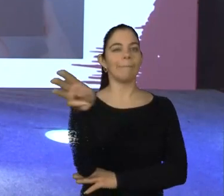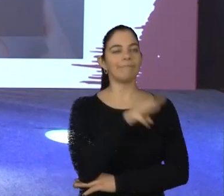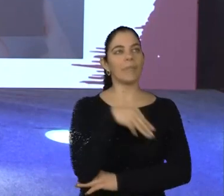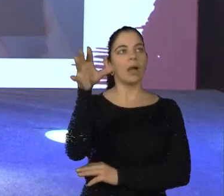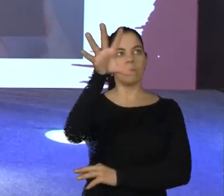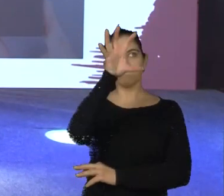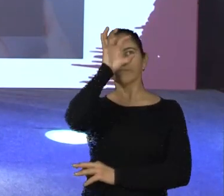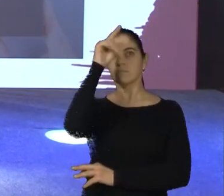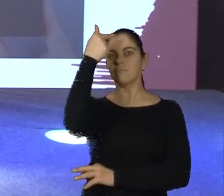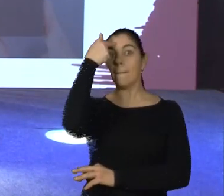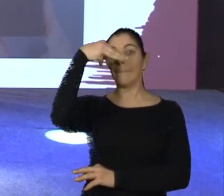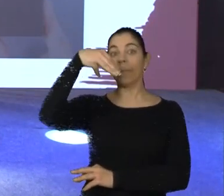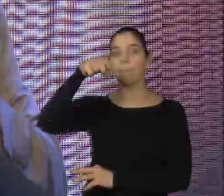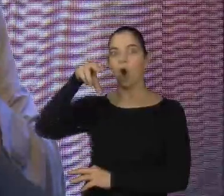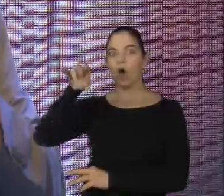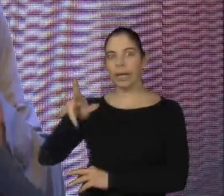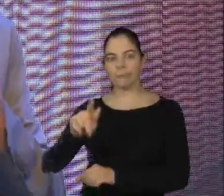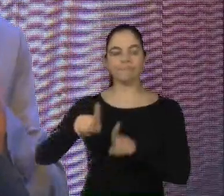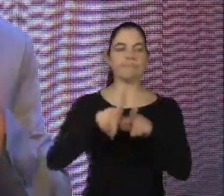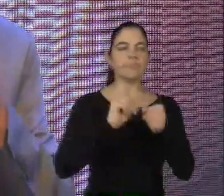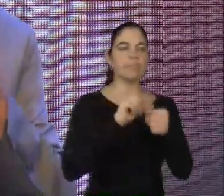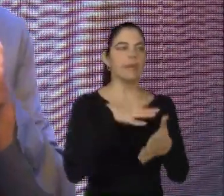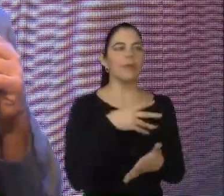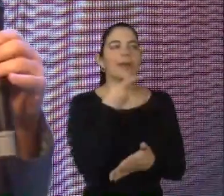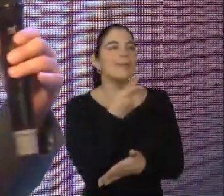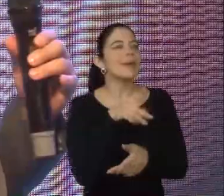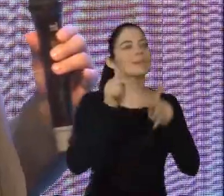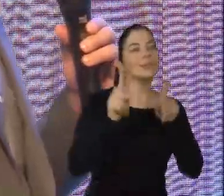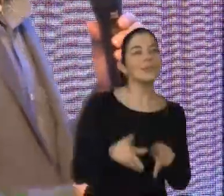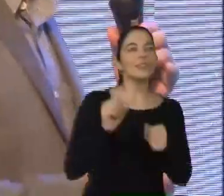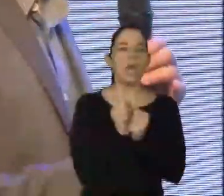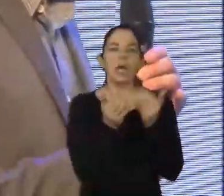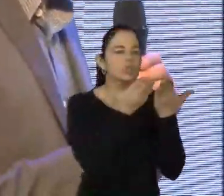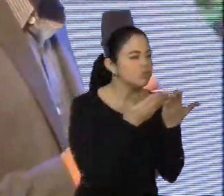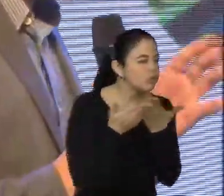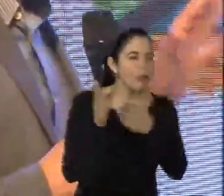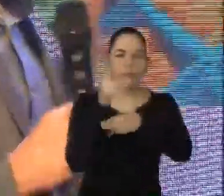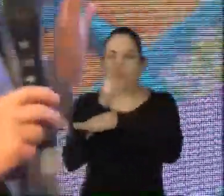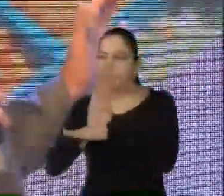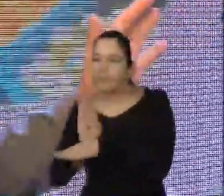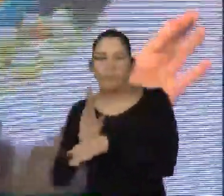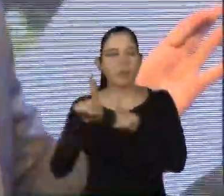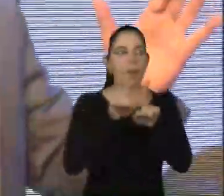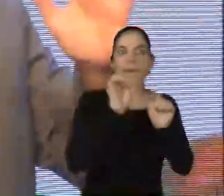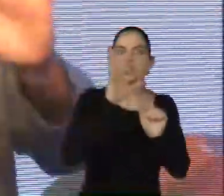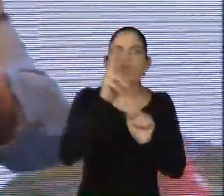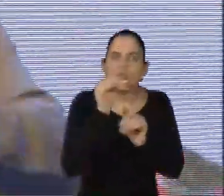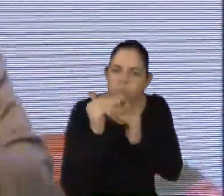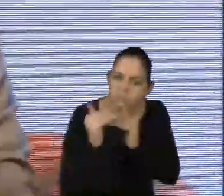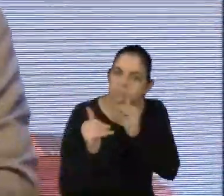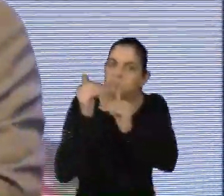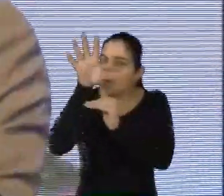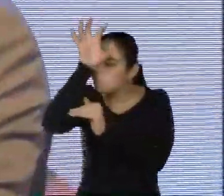gente armazenar experiências vividas por outras pessoas, vividas pela gente, ou então estudadas em livros, em filmes, e assim vai. Todo o processo de memória, ele